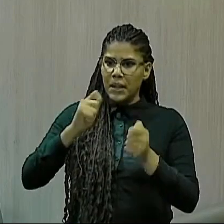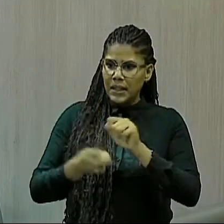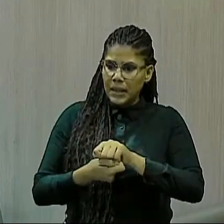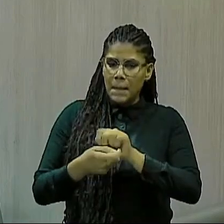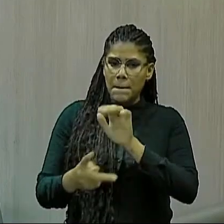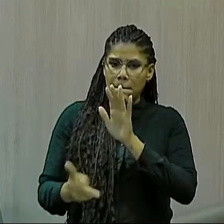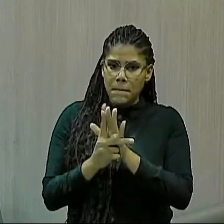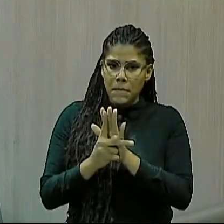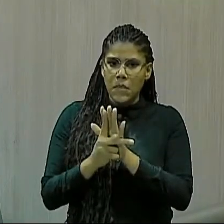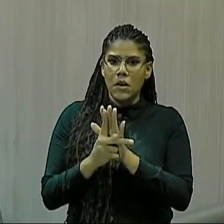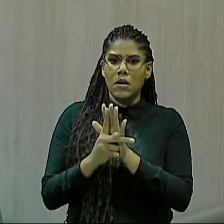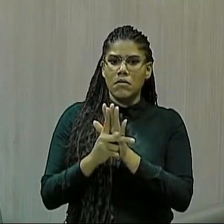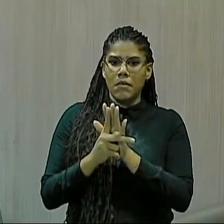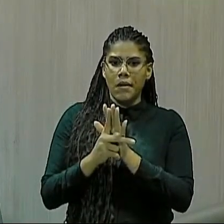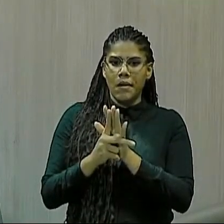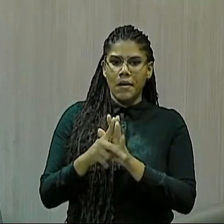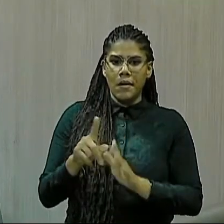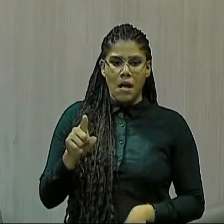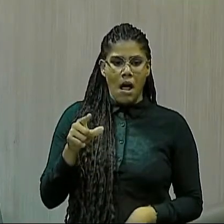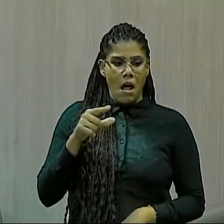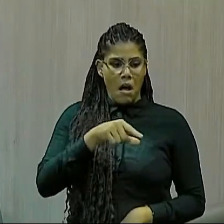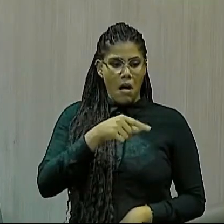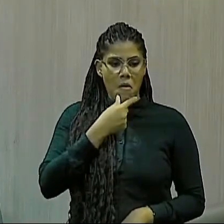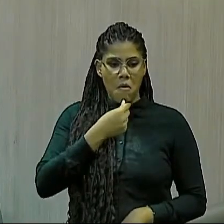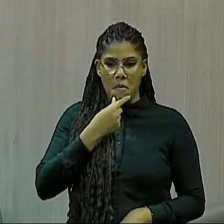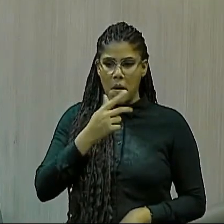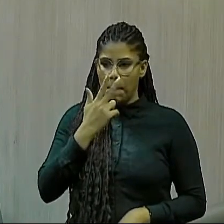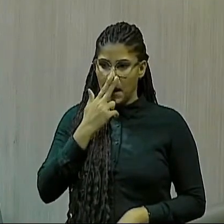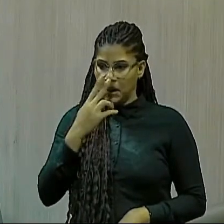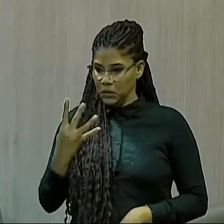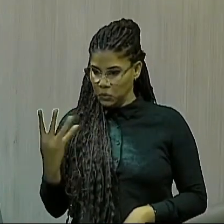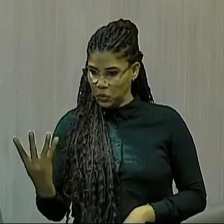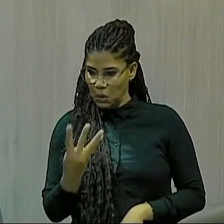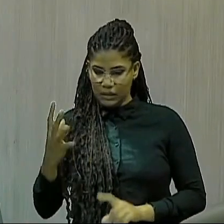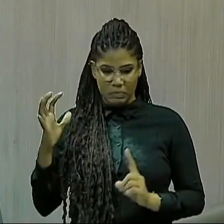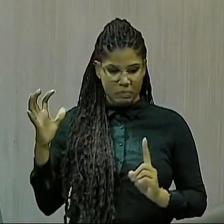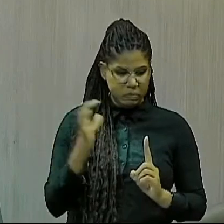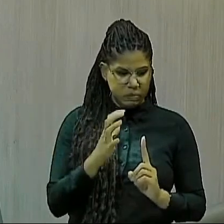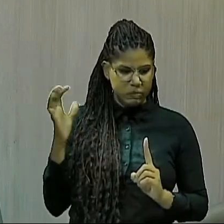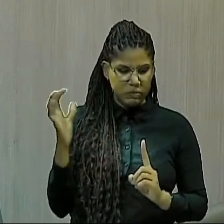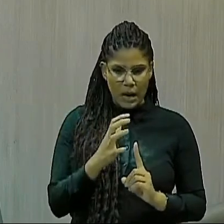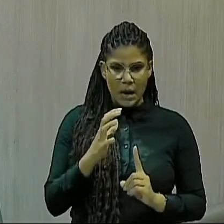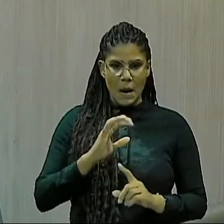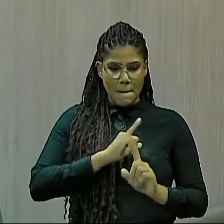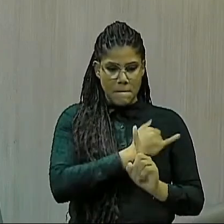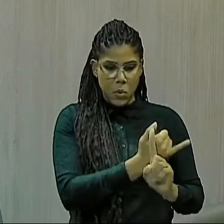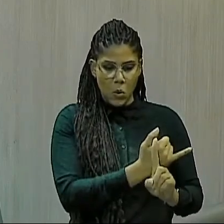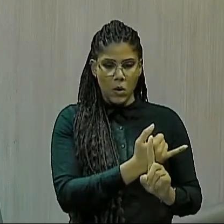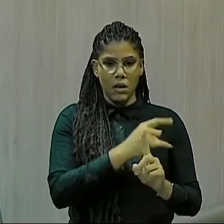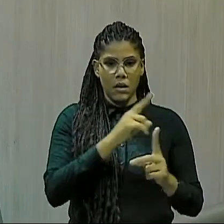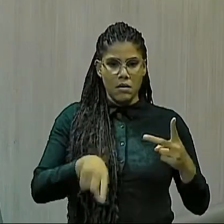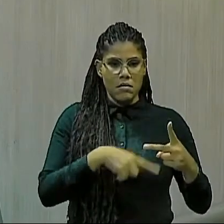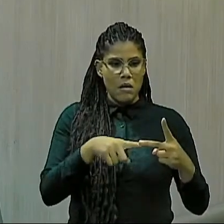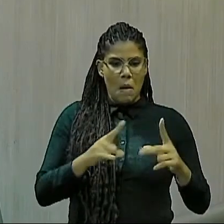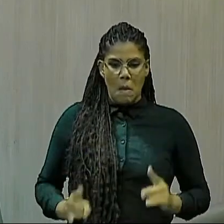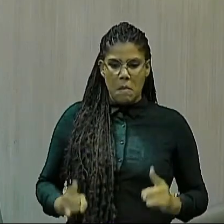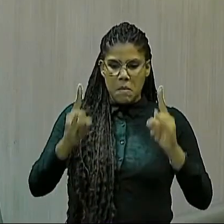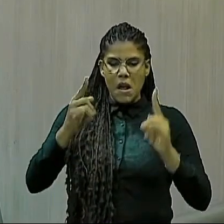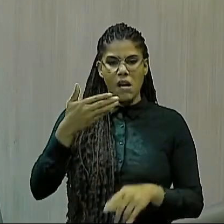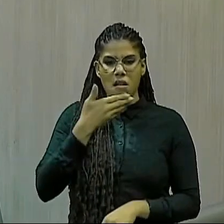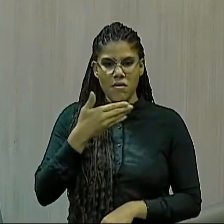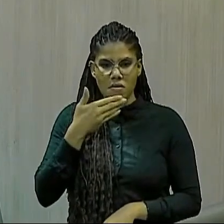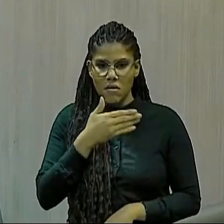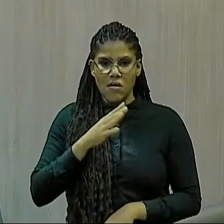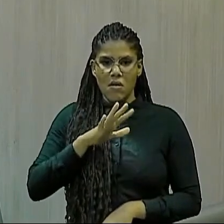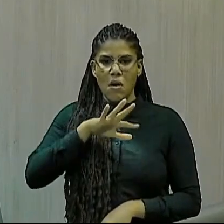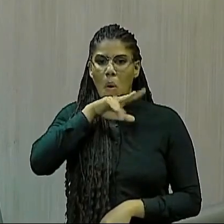junto com o bullying pelo qual passou o autor dos disparos, juntamente com, como disse o deputado Renato